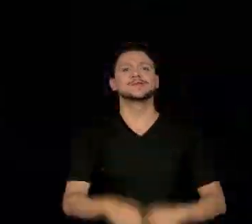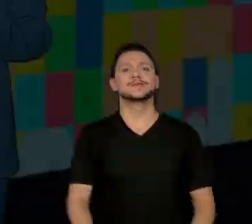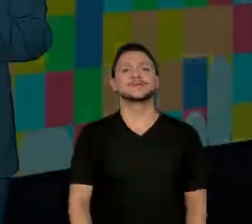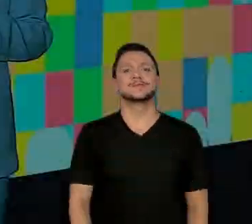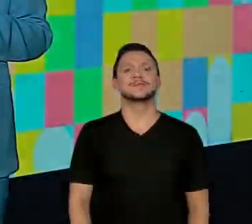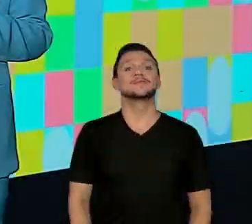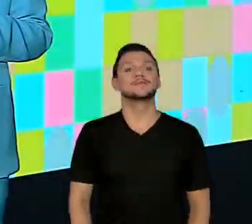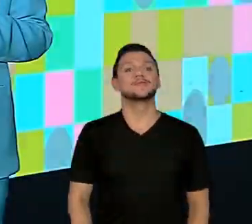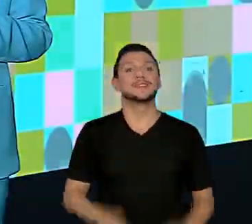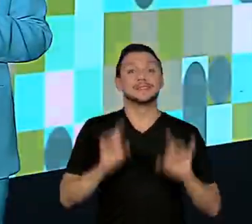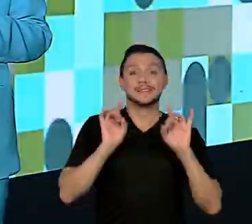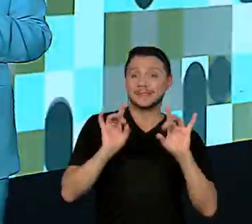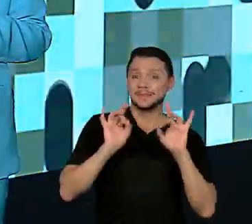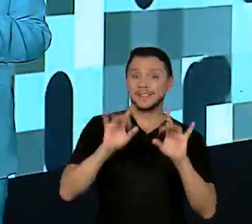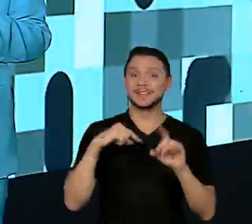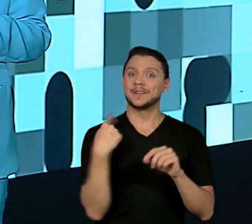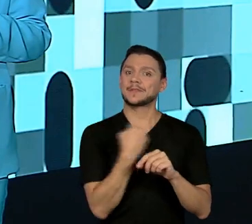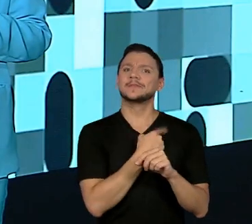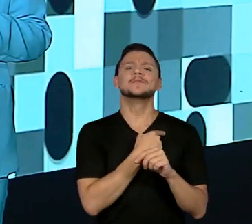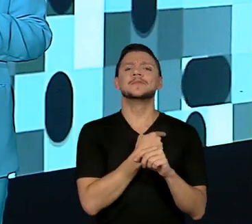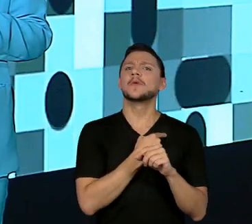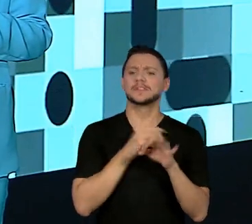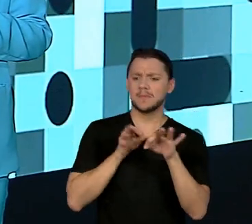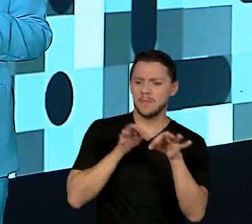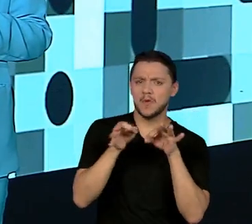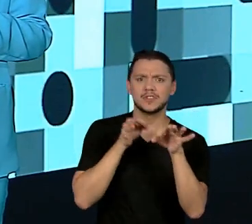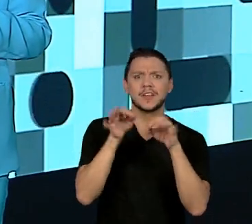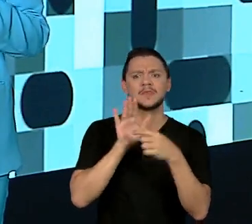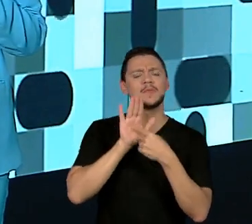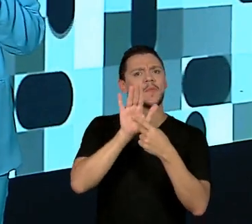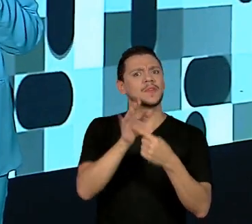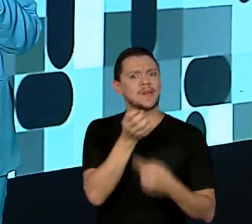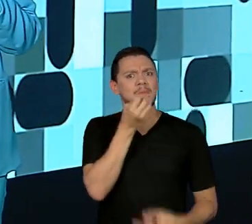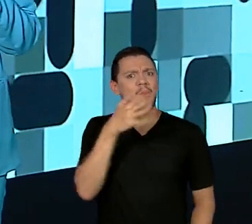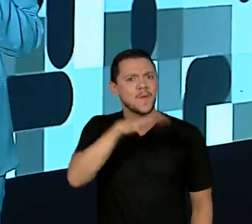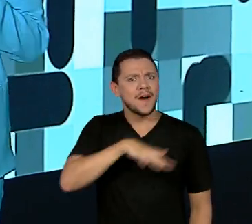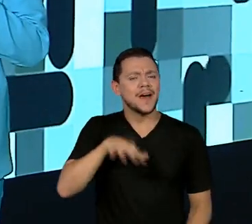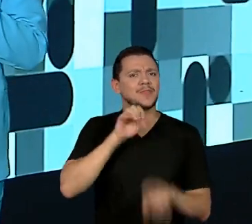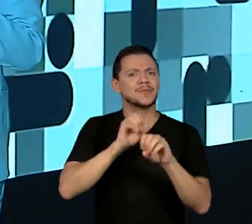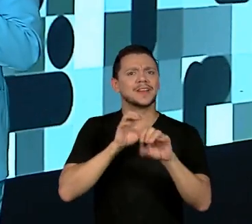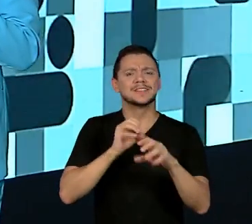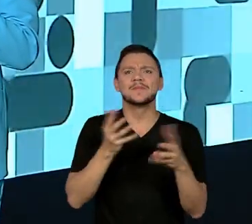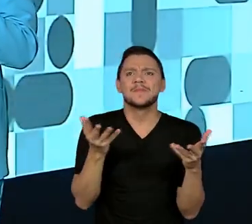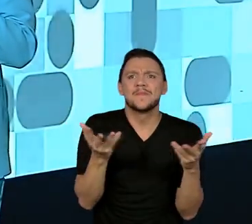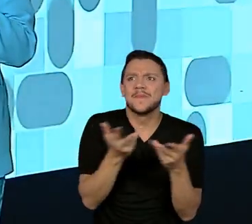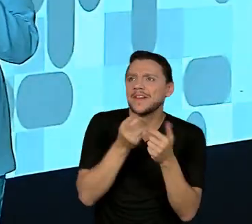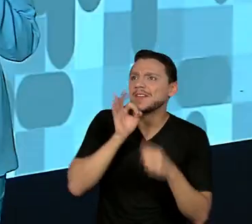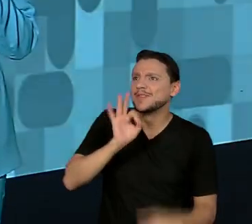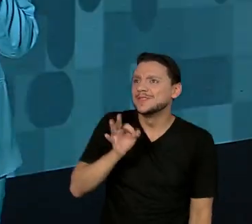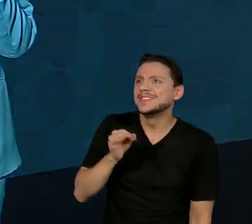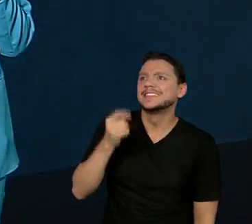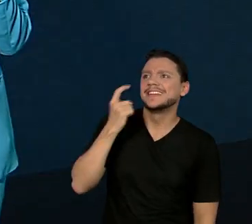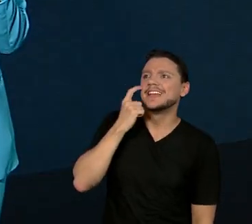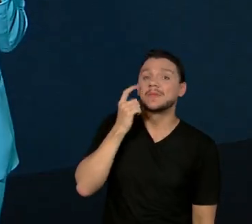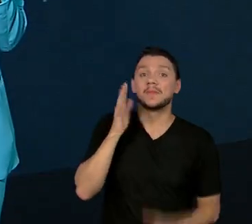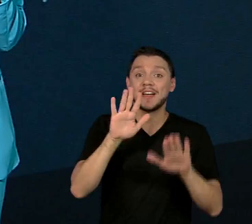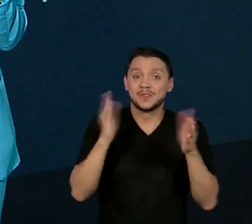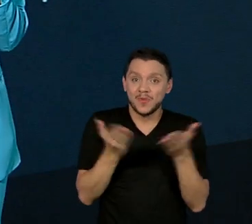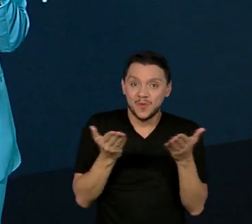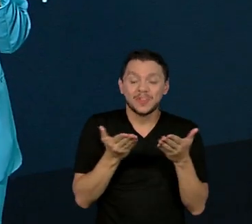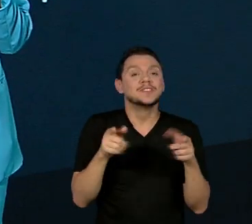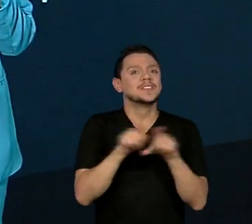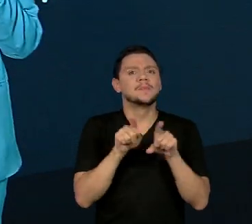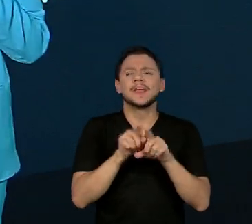Muito especial compartilhar de tantos projetos bons na educação. Incrível, Debra! Mas hoje também a gente está aqui para contar sobre o Prêmio